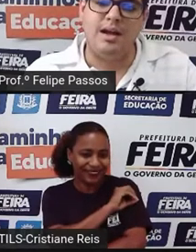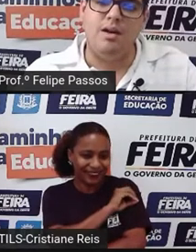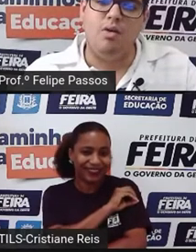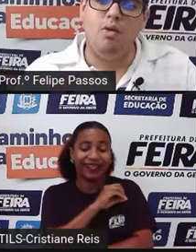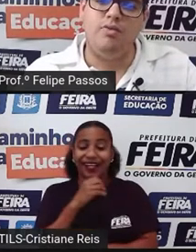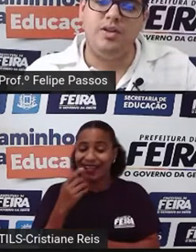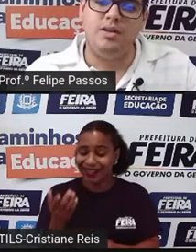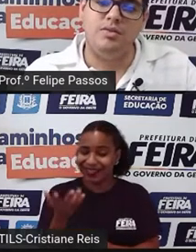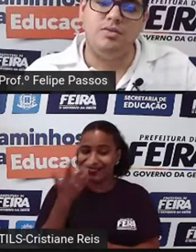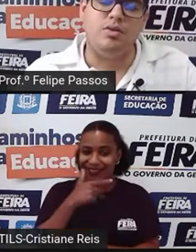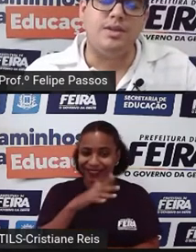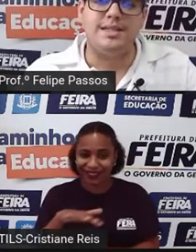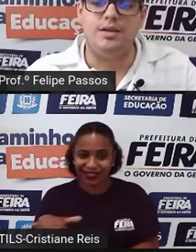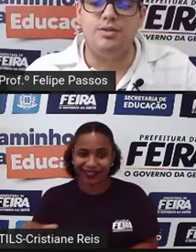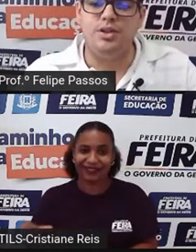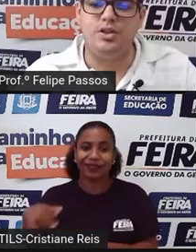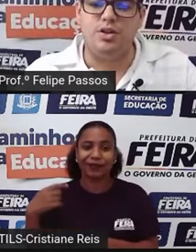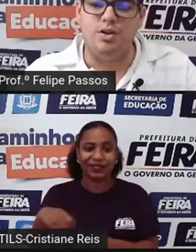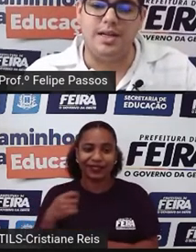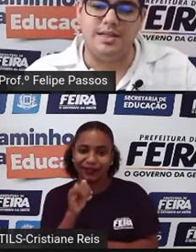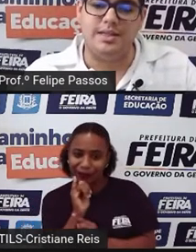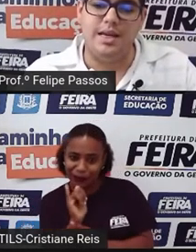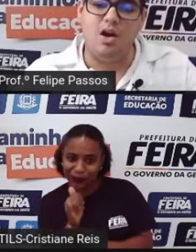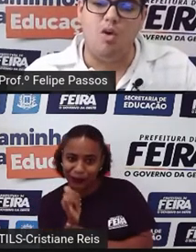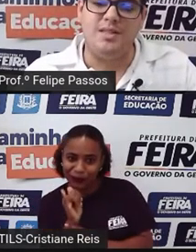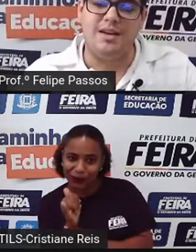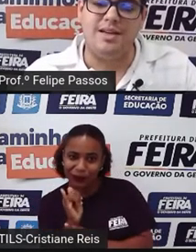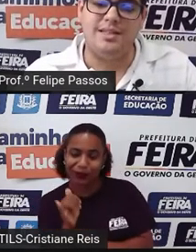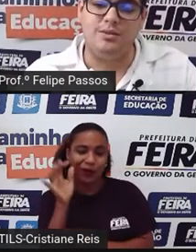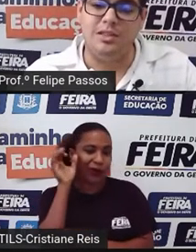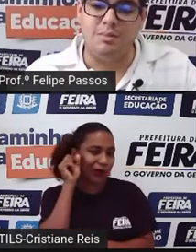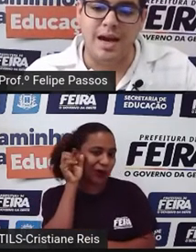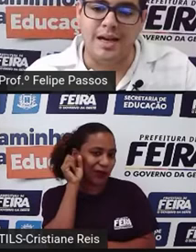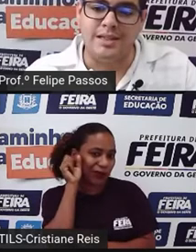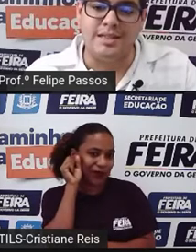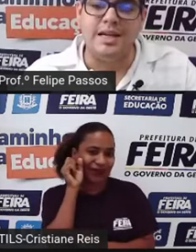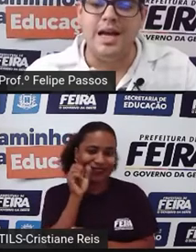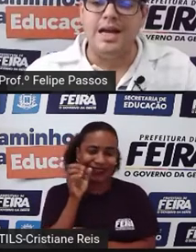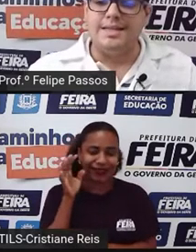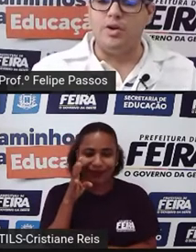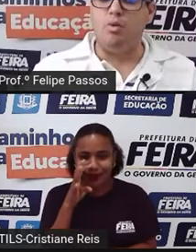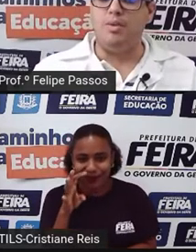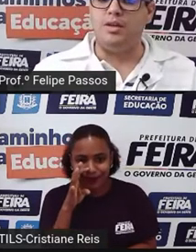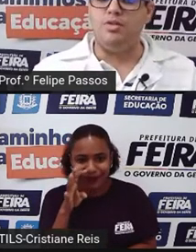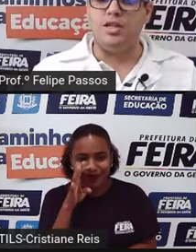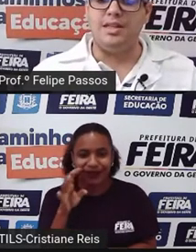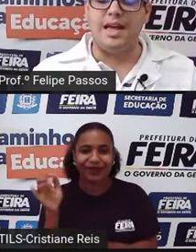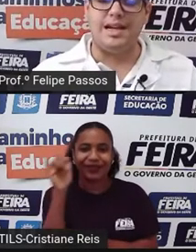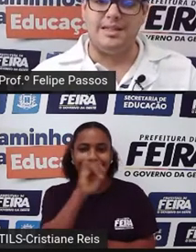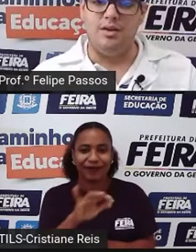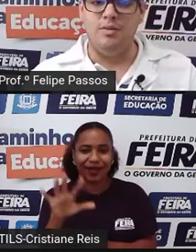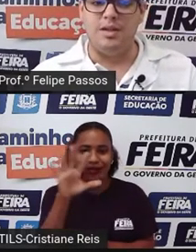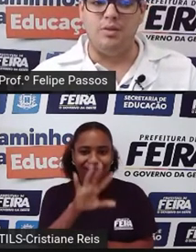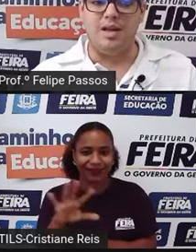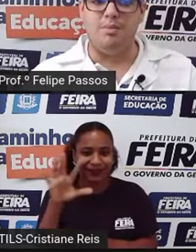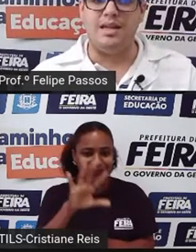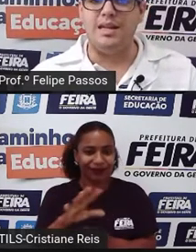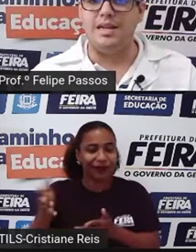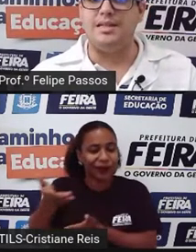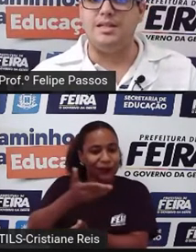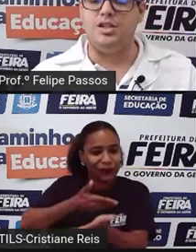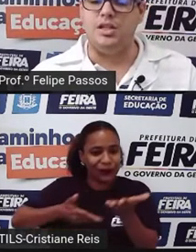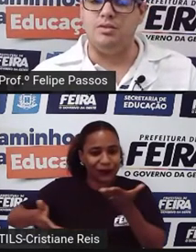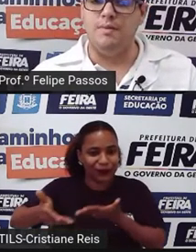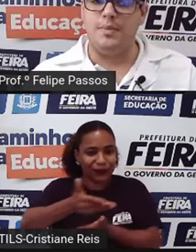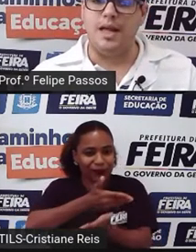ganhar ouvindo contação de histórias, observação de imagens, são momentos de interação, então também